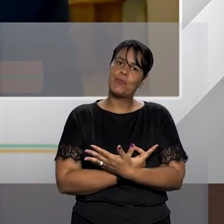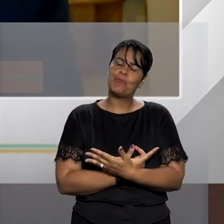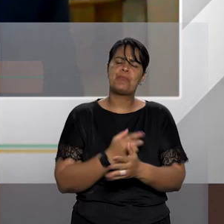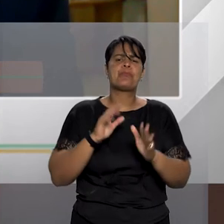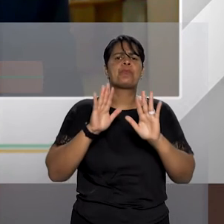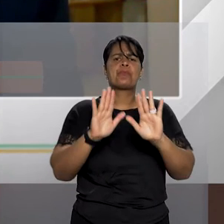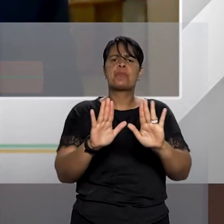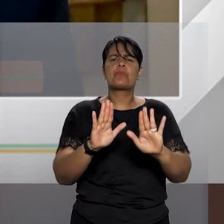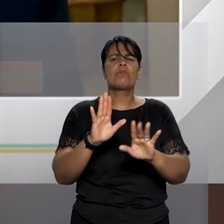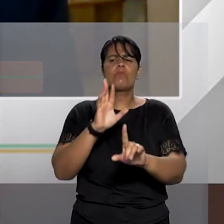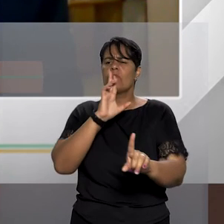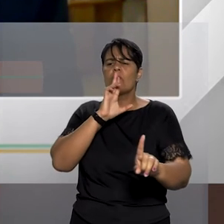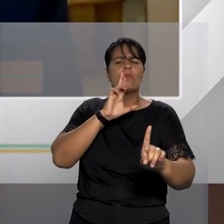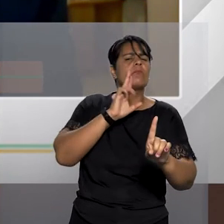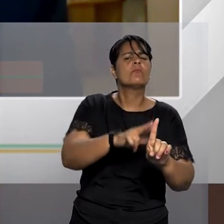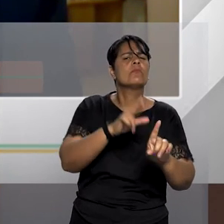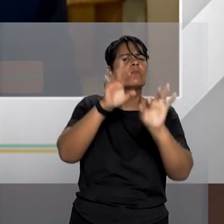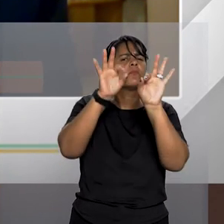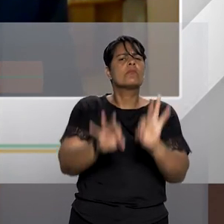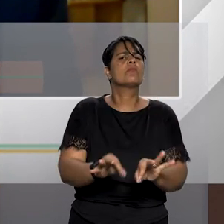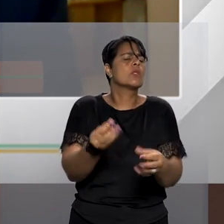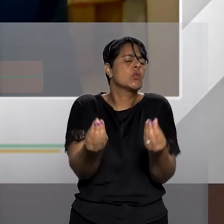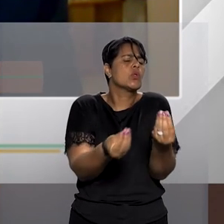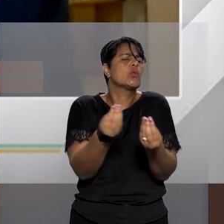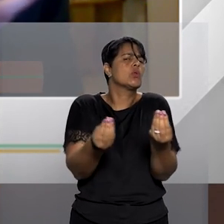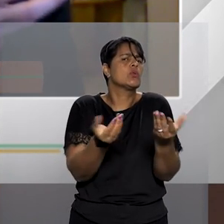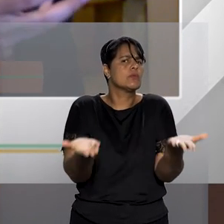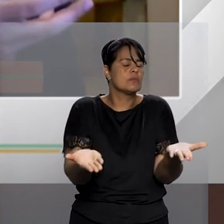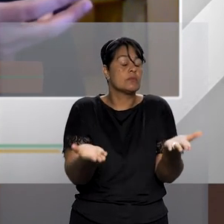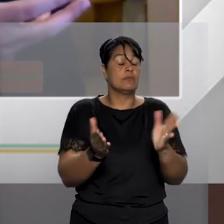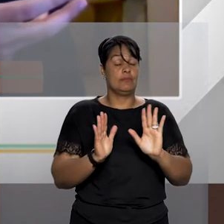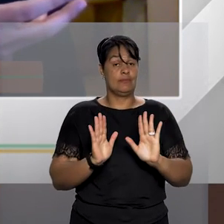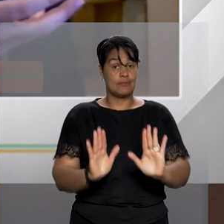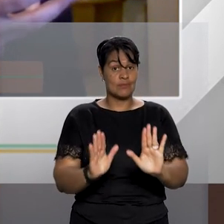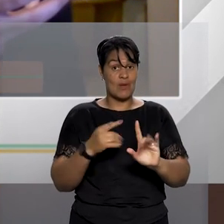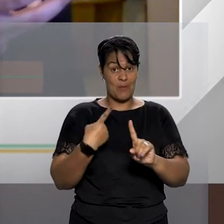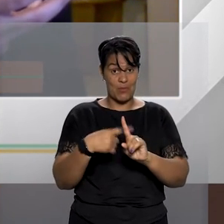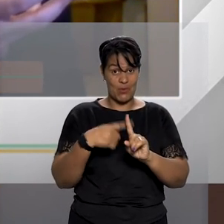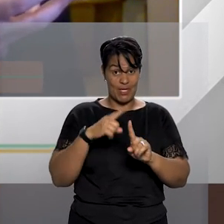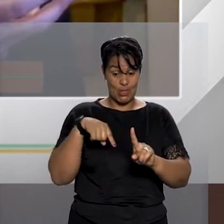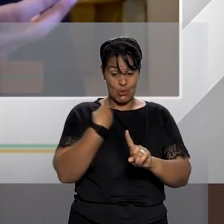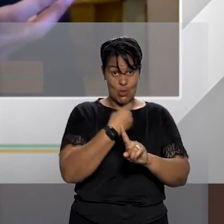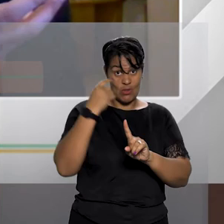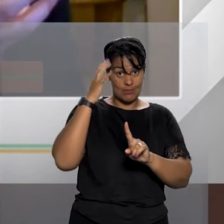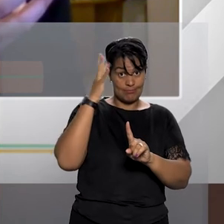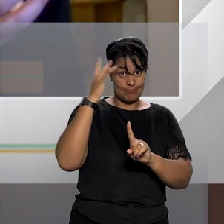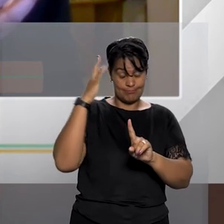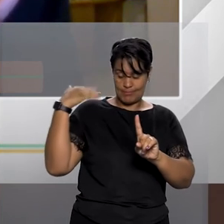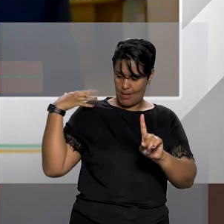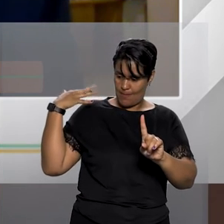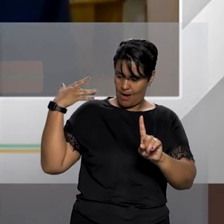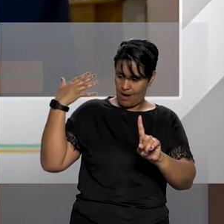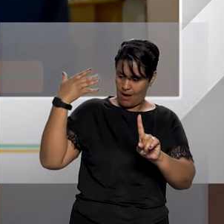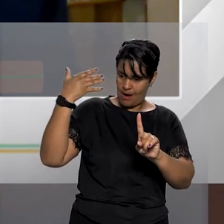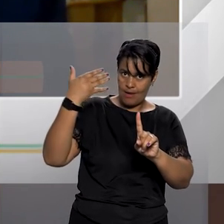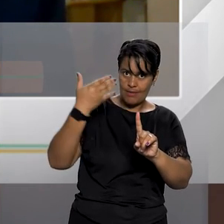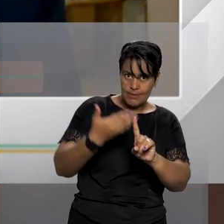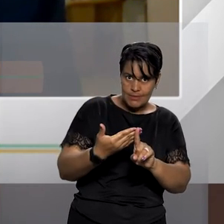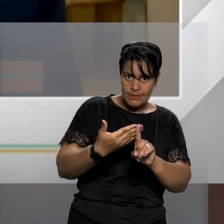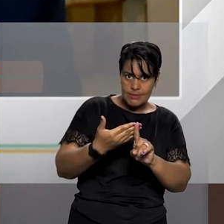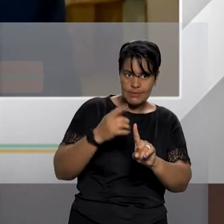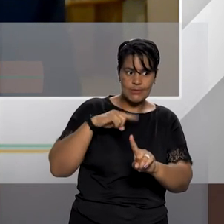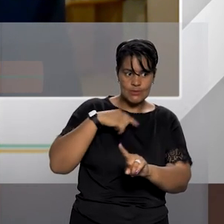que dar uma resposta ao feminicídio é extremamente importante porque historicamente nós estamos vindo de um sistema de normalização